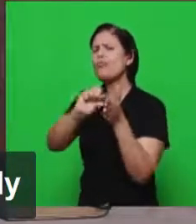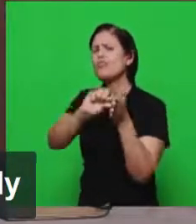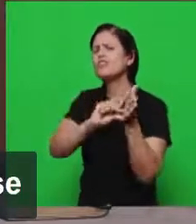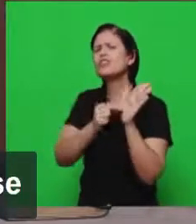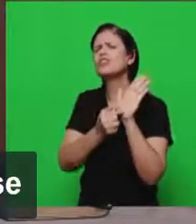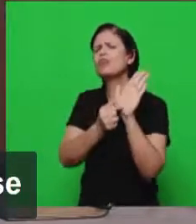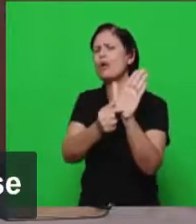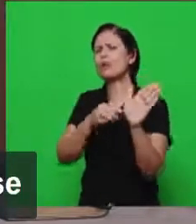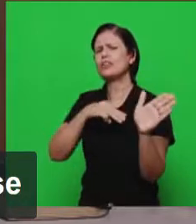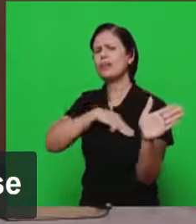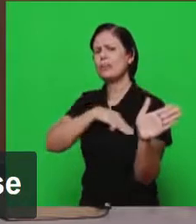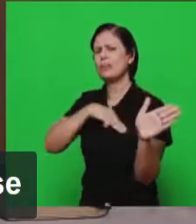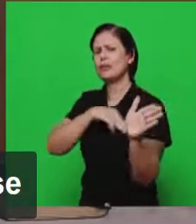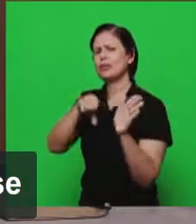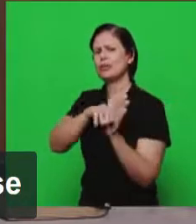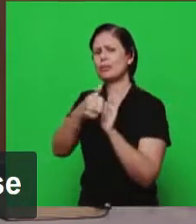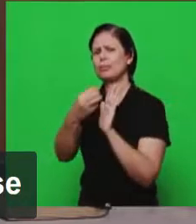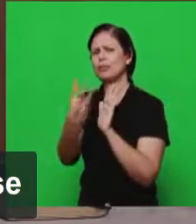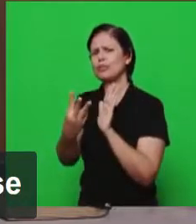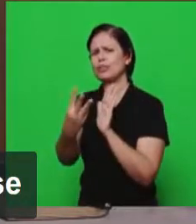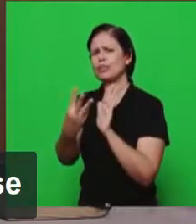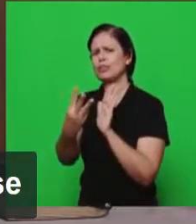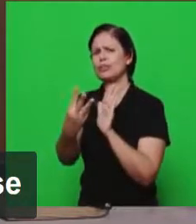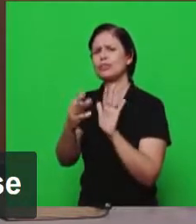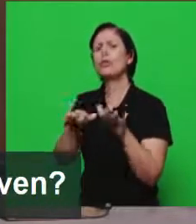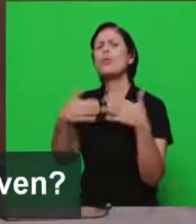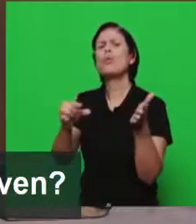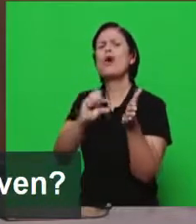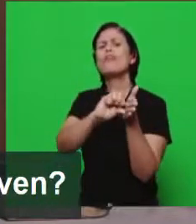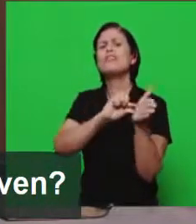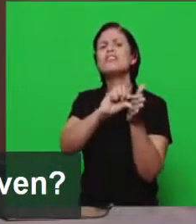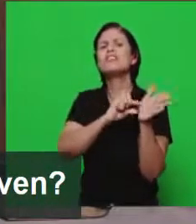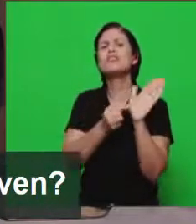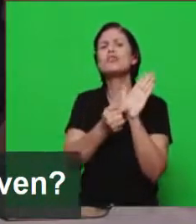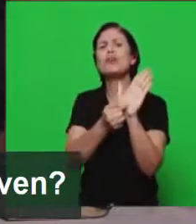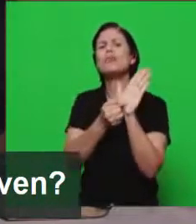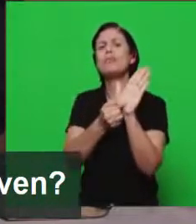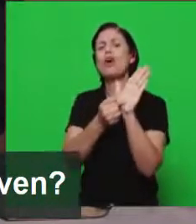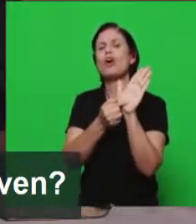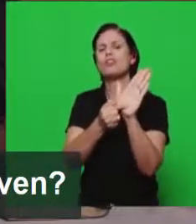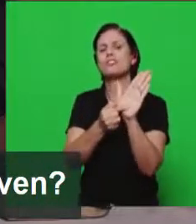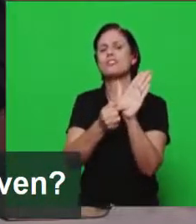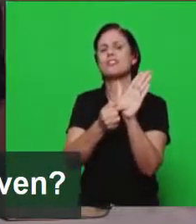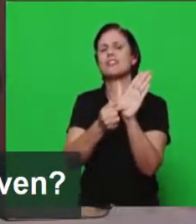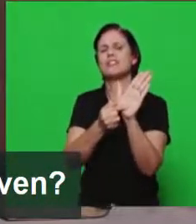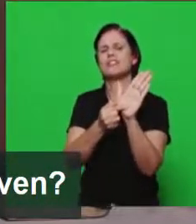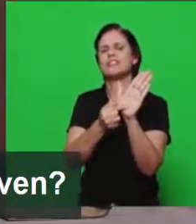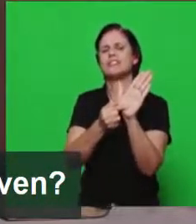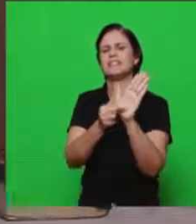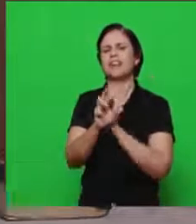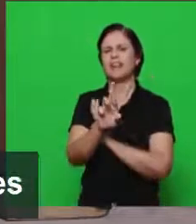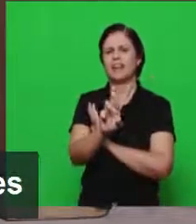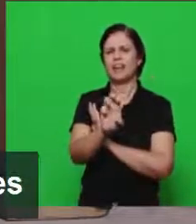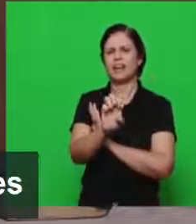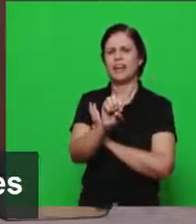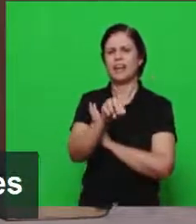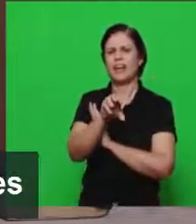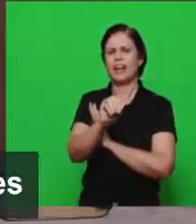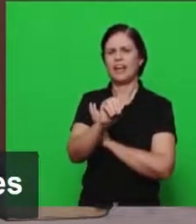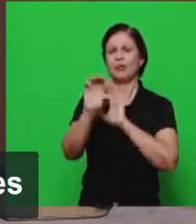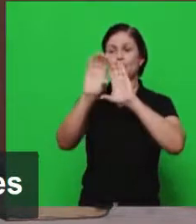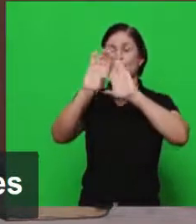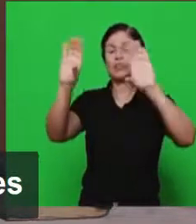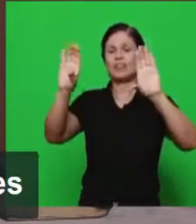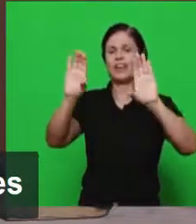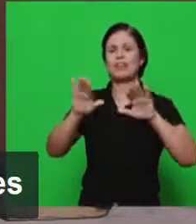somente na parábola do semeador em qual versículo encontramos a expressão reino dos céus os irmãos tem